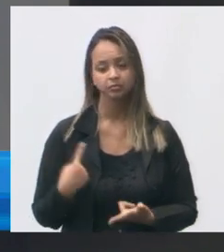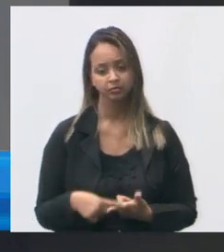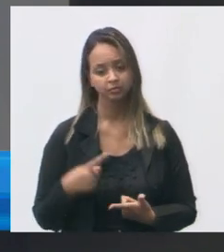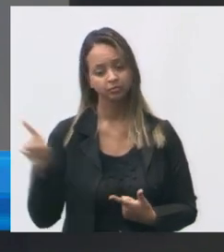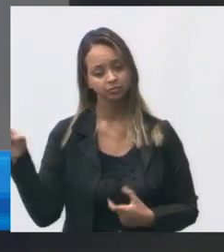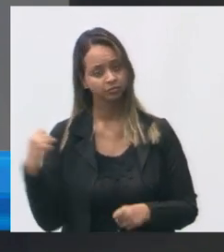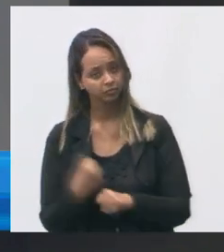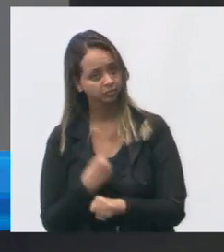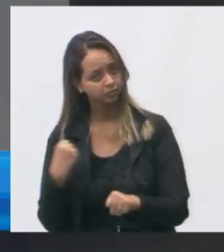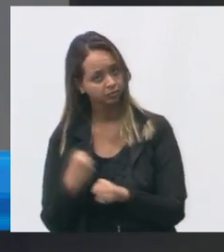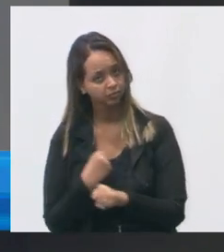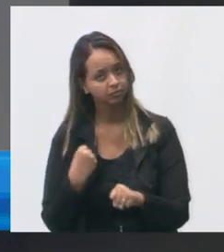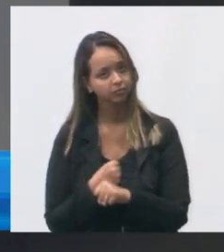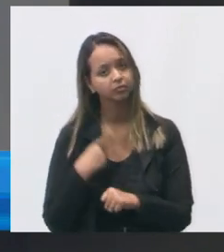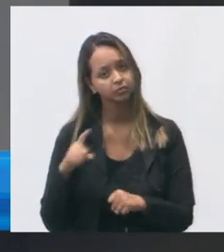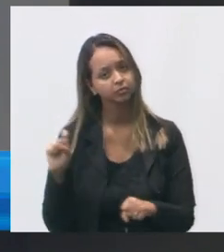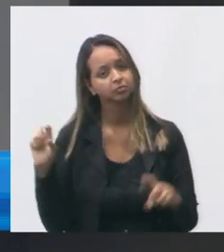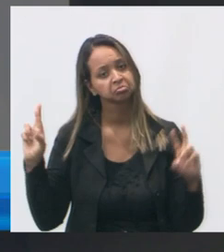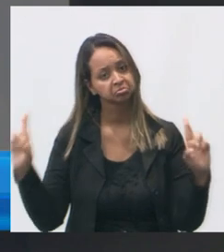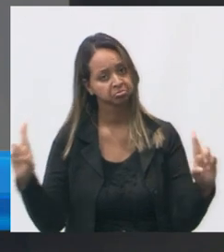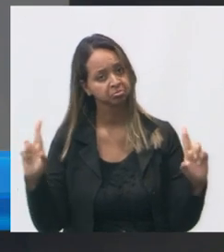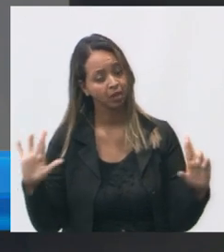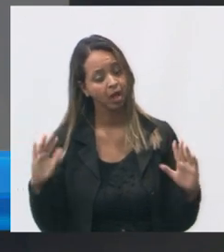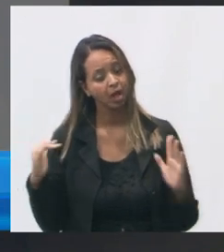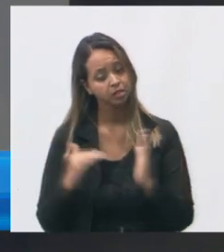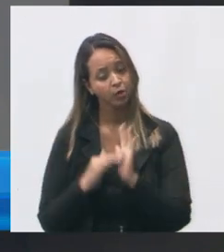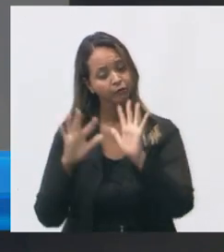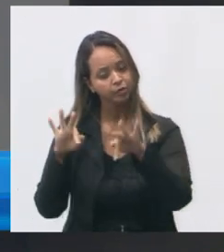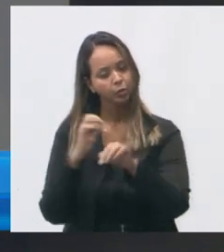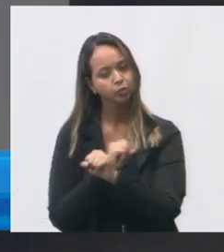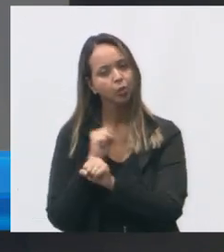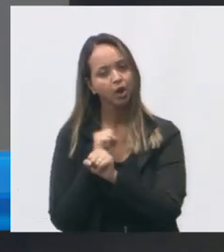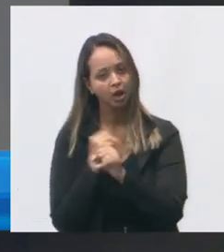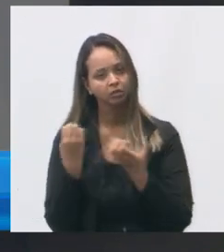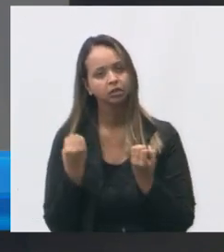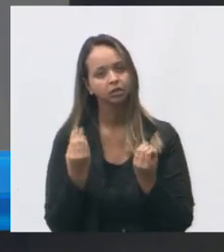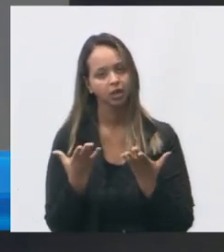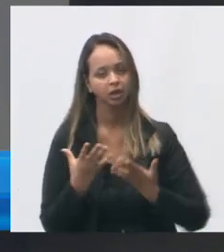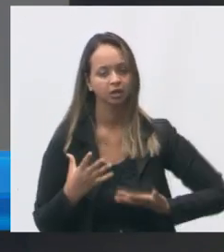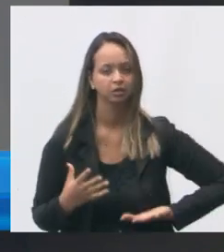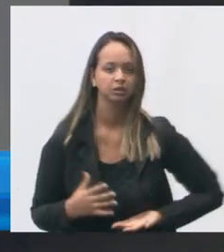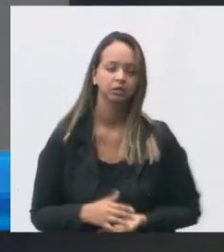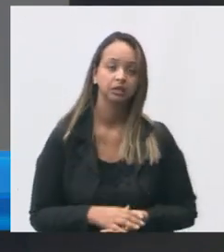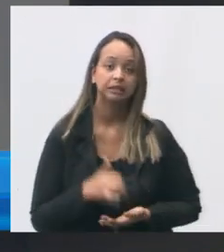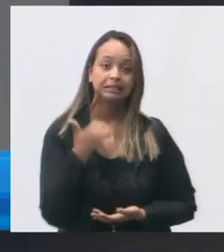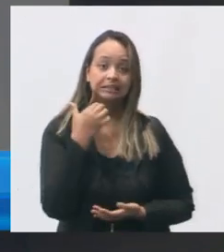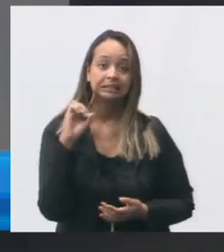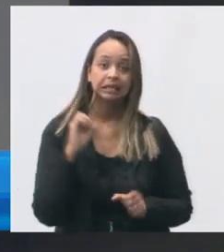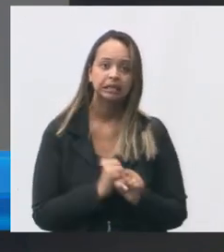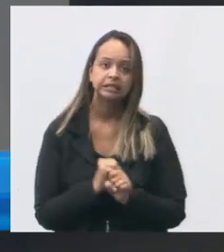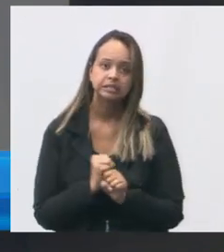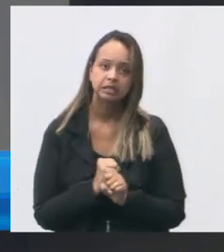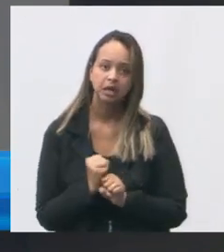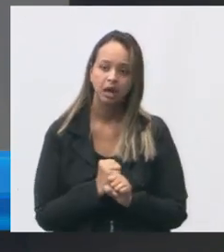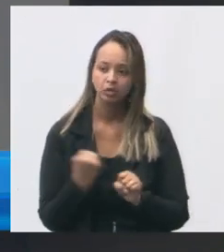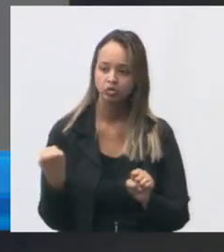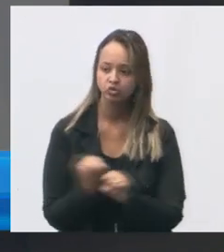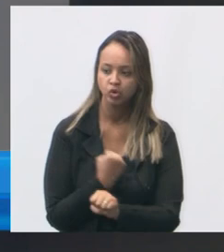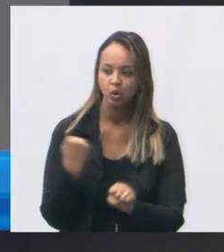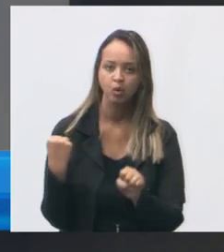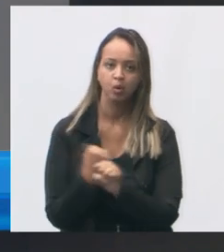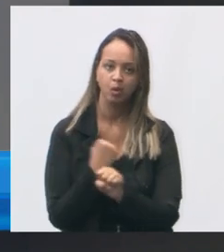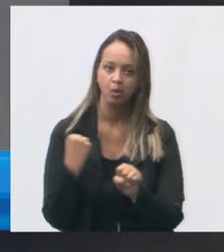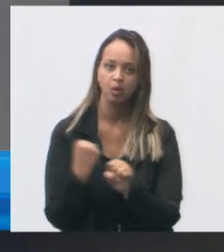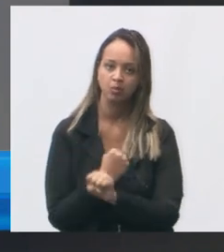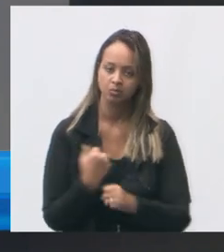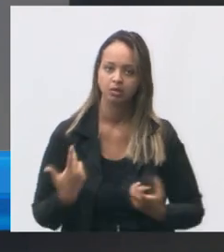construída e a gente tem a expectativa que até o final do ano entregue após se não me engano 10 anos de obra vereador Davi é uma